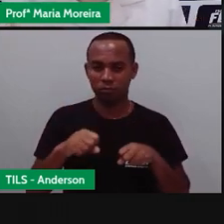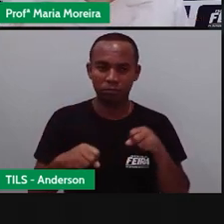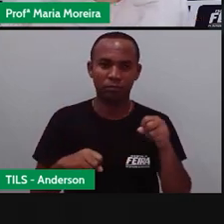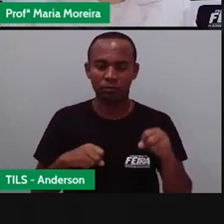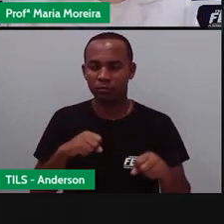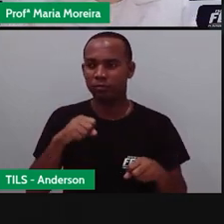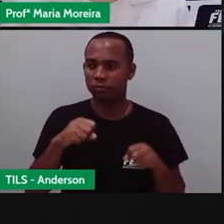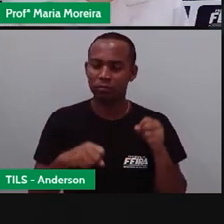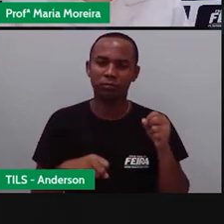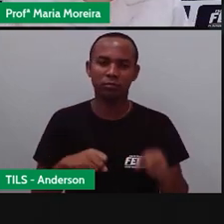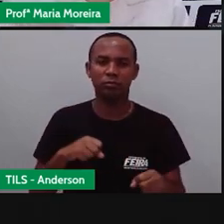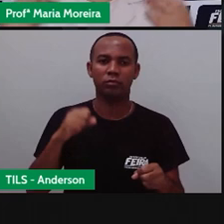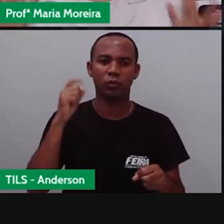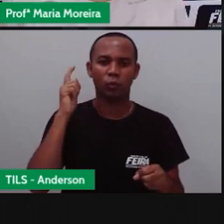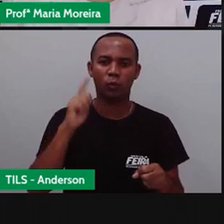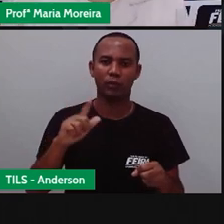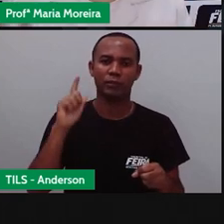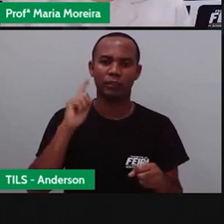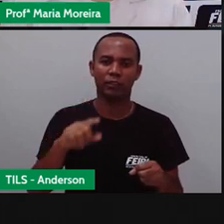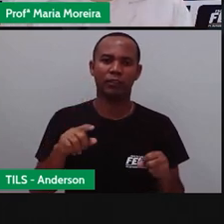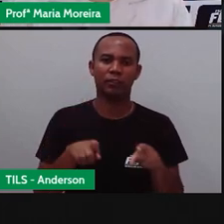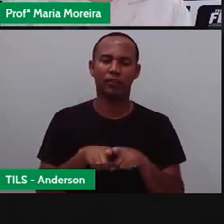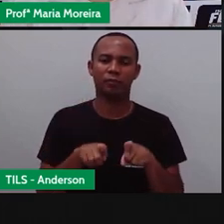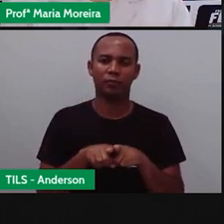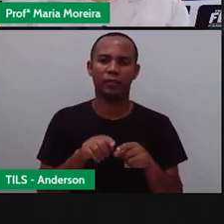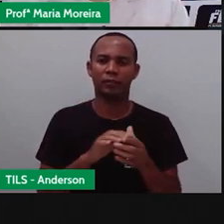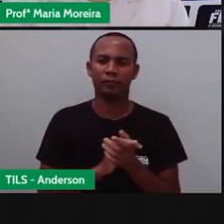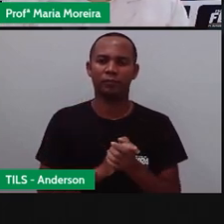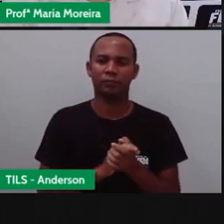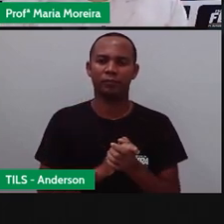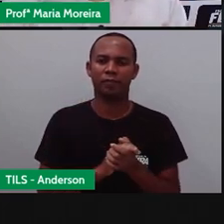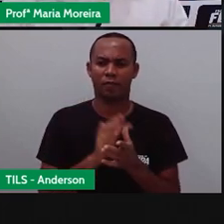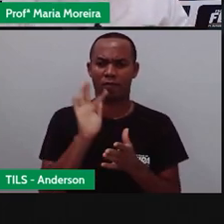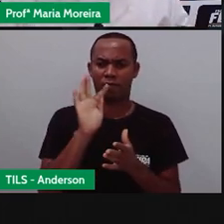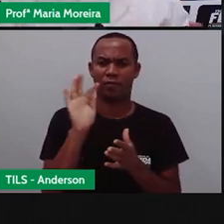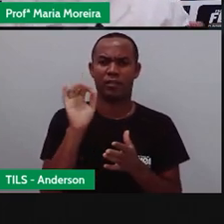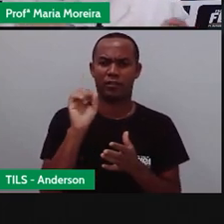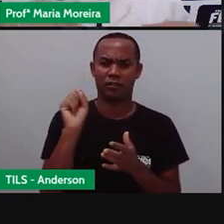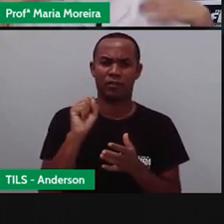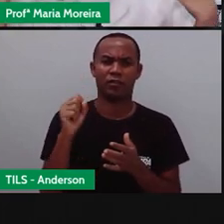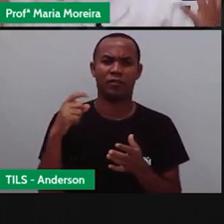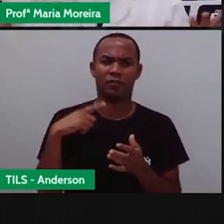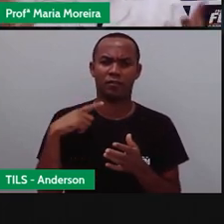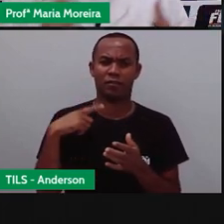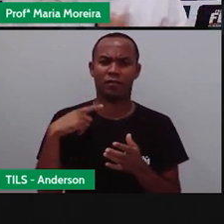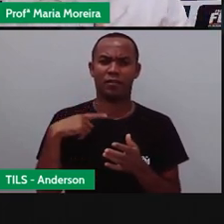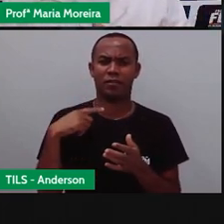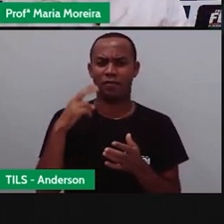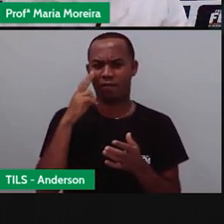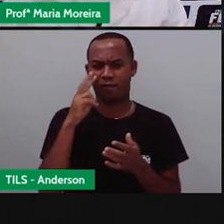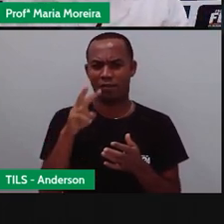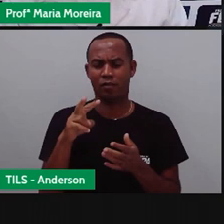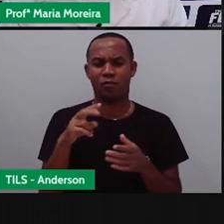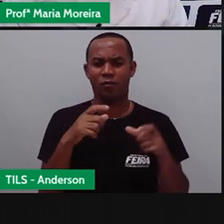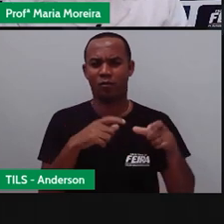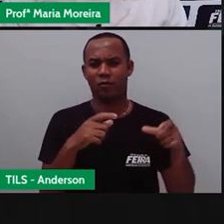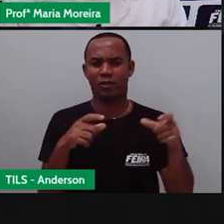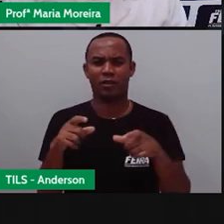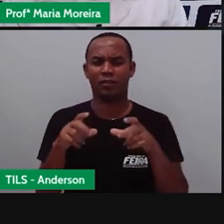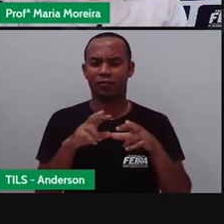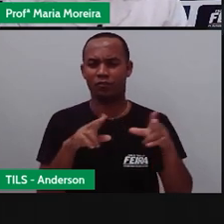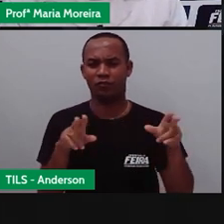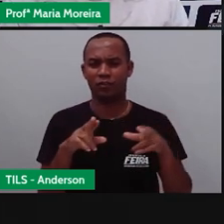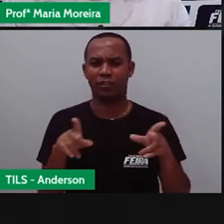vai andando como se fosse uma moto, mas, na verdade, ela é uma bicicleta. Tem feira, né? Já vi, já avistei aí várias, né?